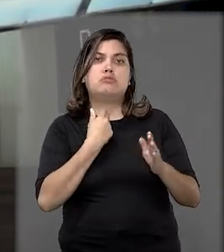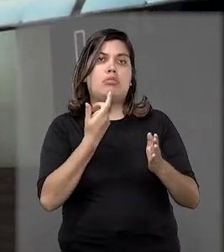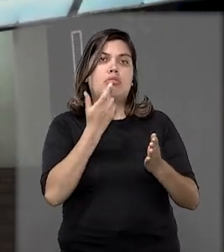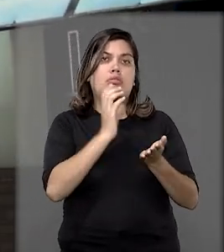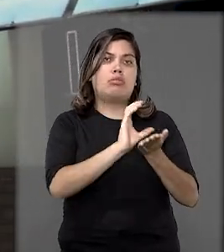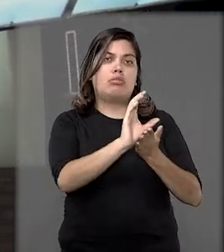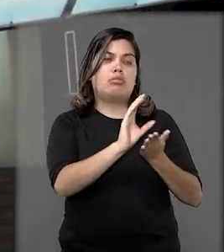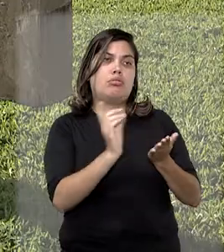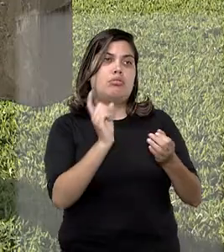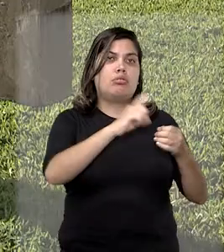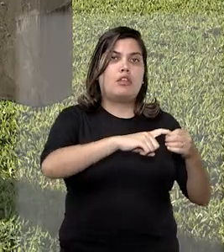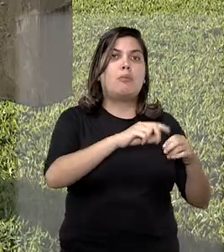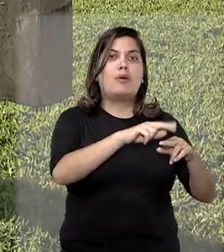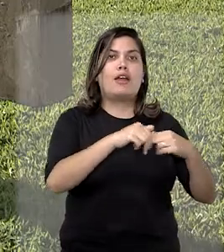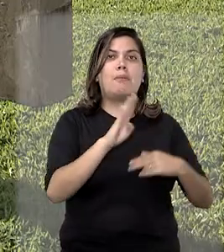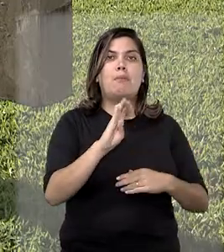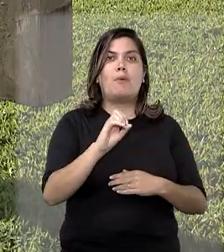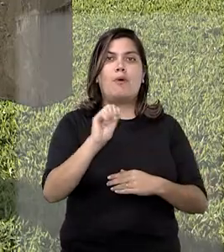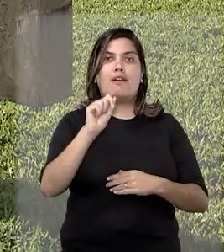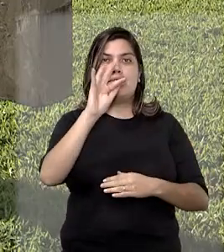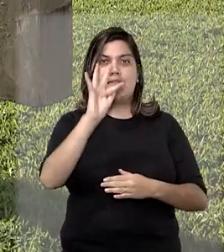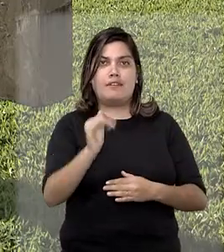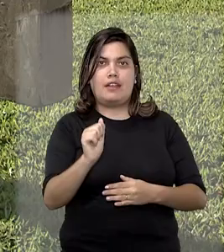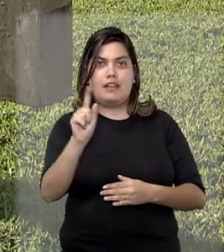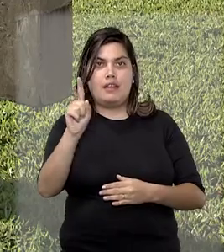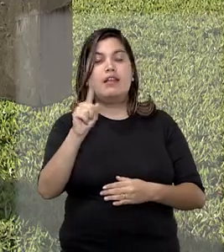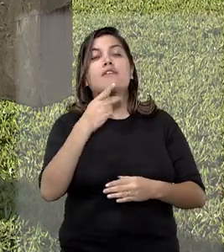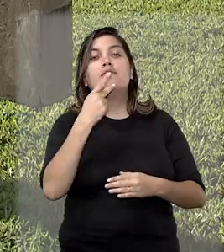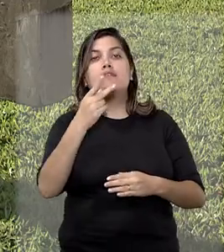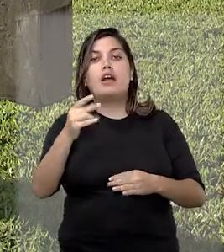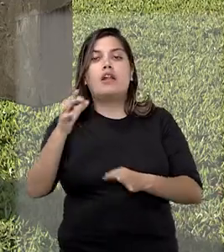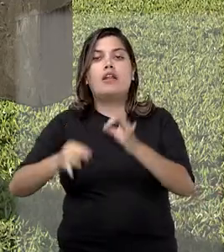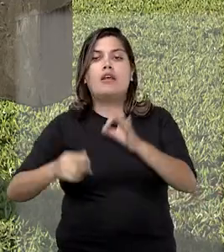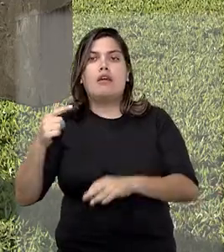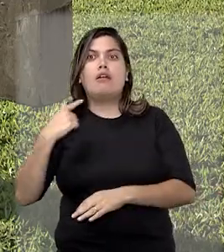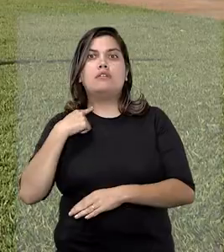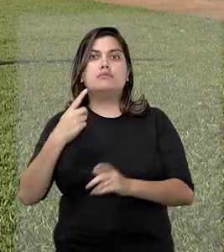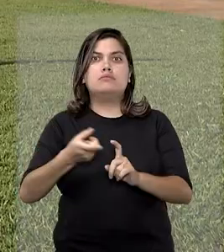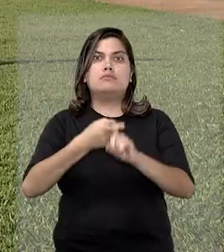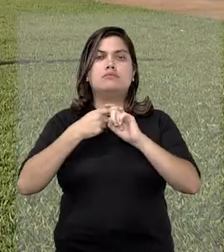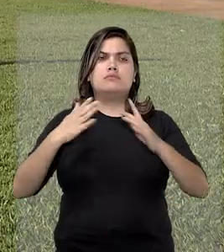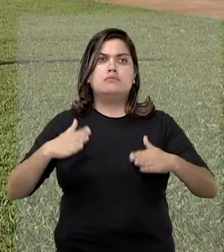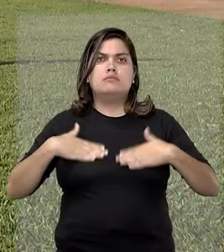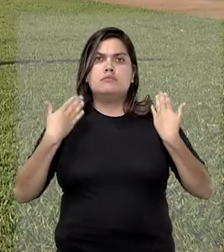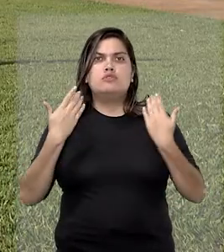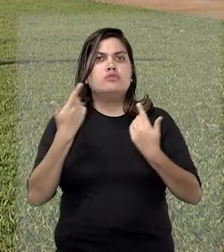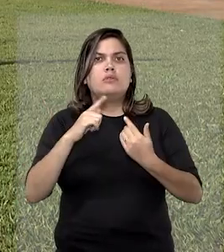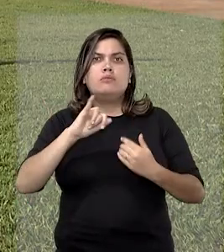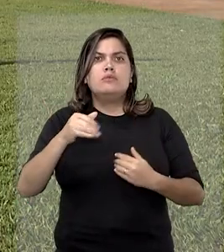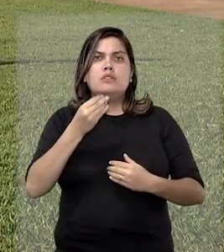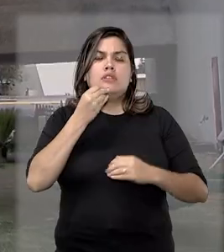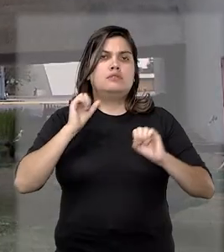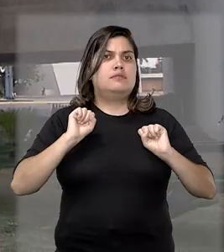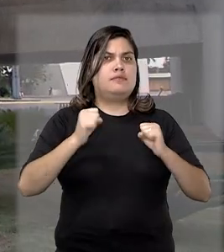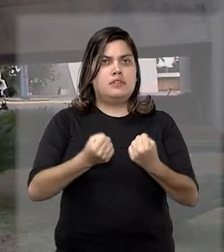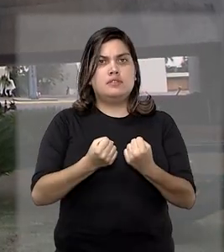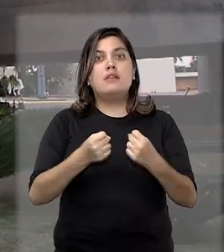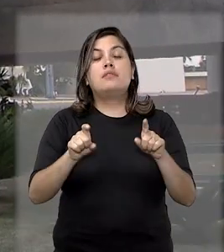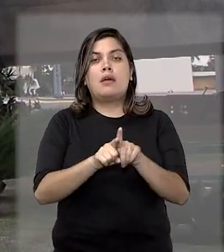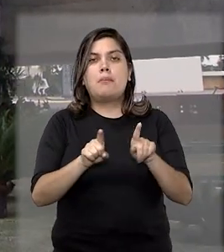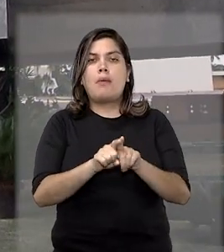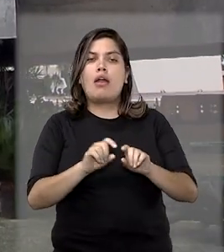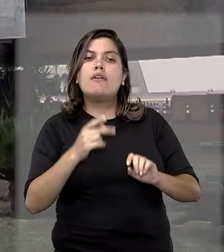recebida de boa-fé. Ao STJ, o magistrado alegou que a suspensão foi repentina, sem oportunidade de defesa.